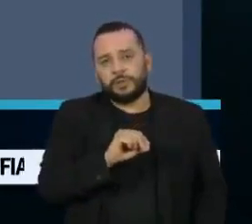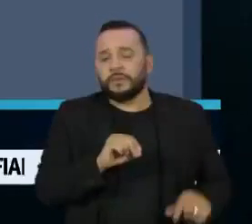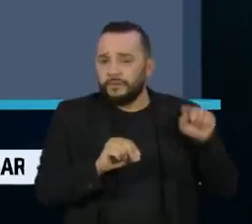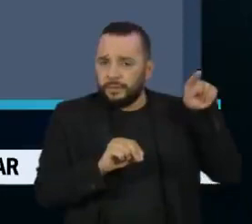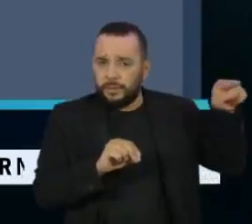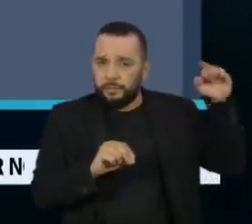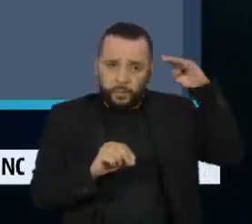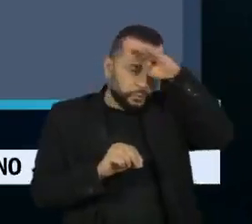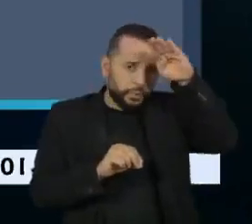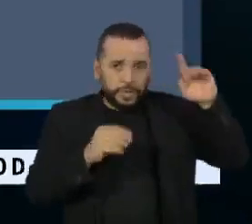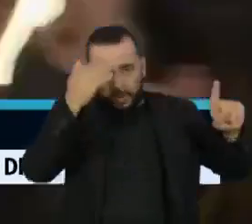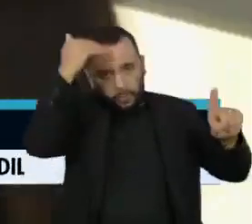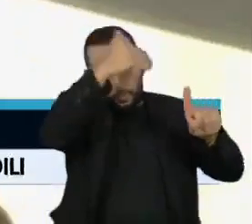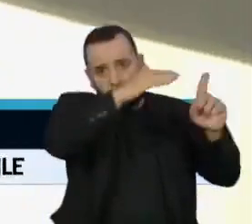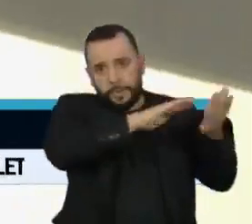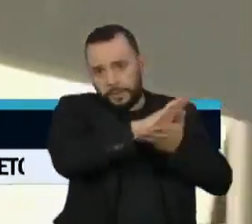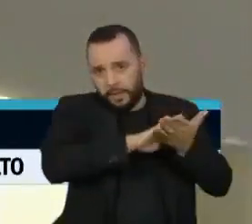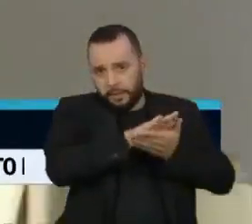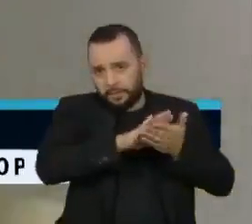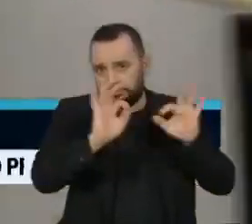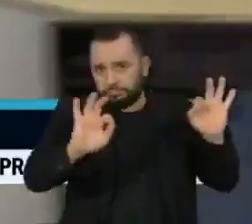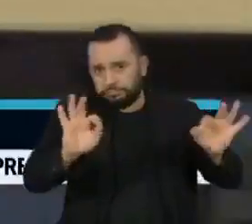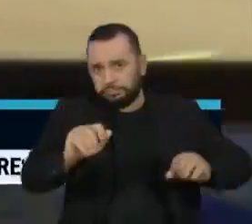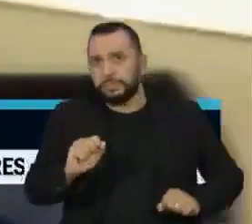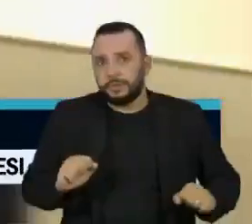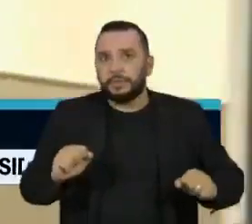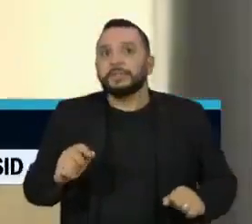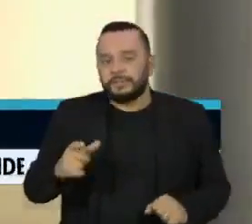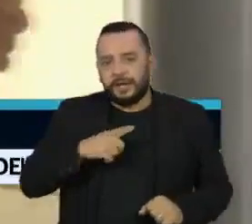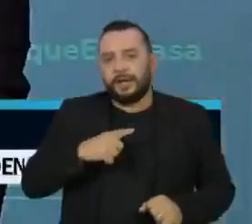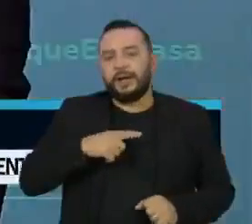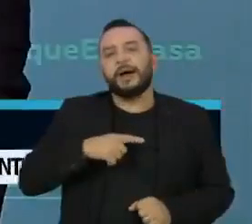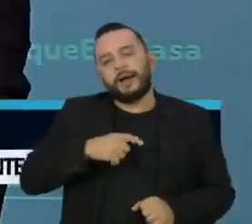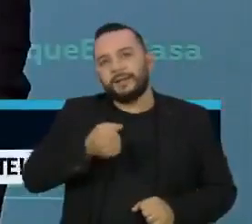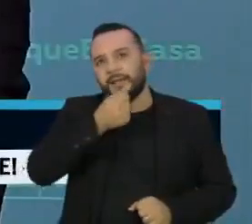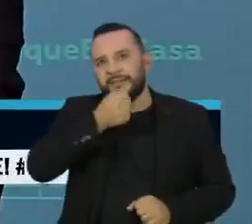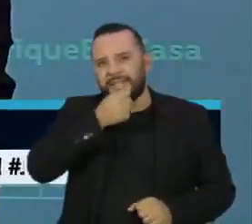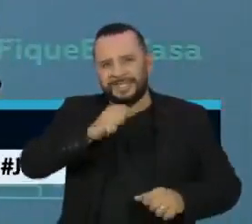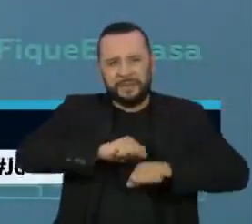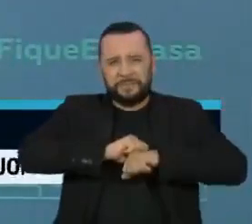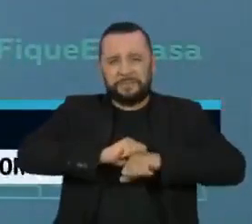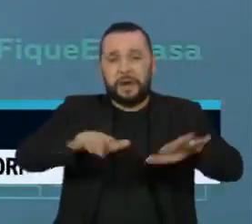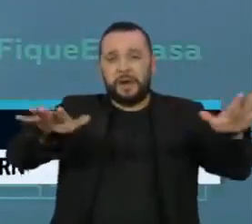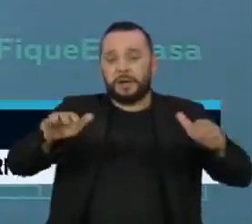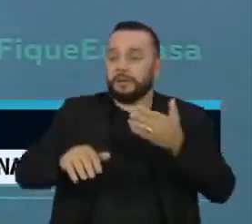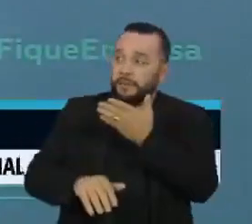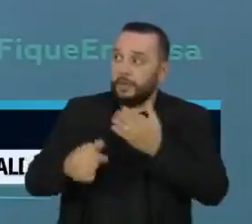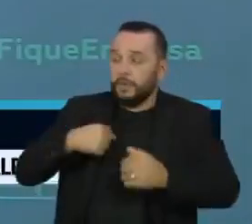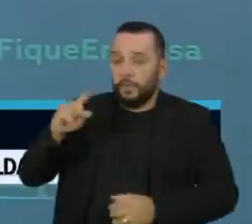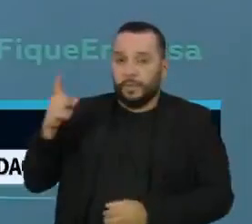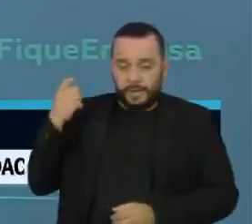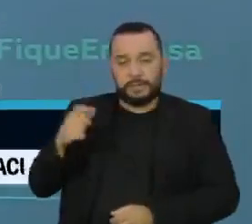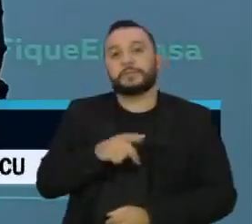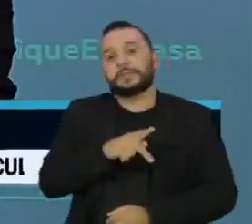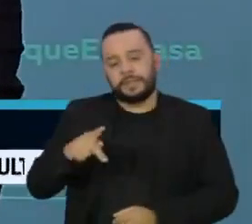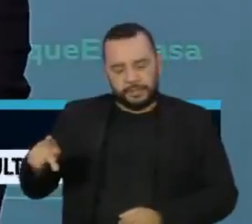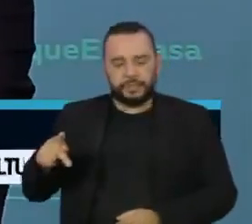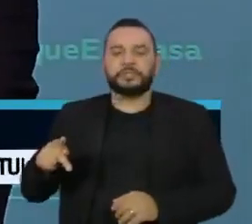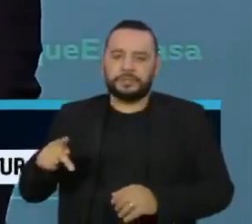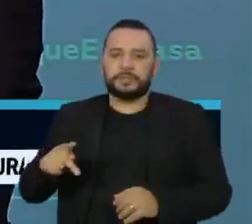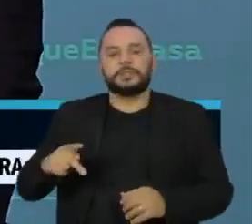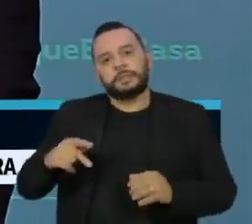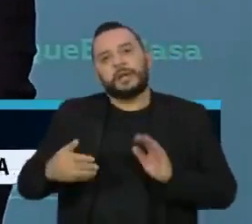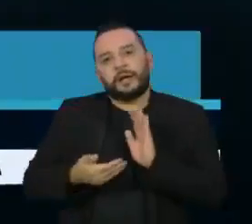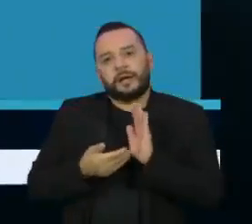Bolsonaro de responsabilidade. A repercussão da entrevista foi imediata. Pelo Twitter, o ex-presidente da Câmara dos Deputados,